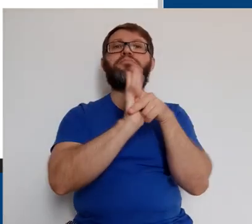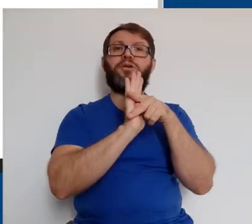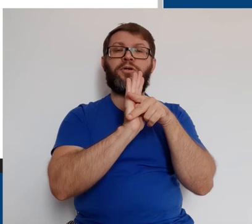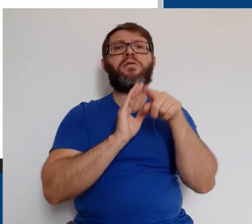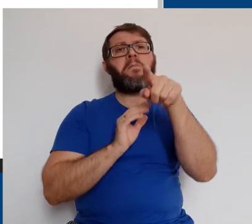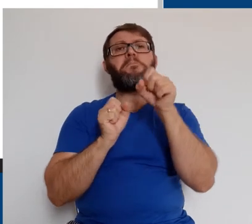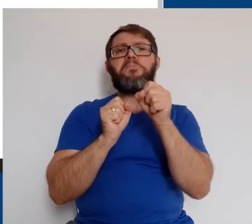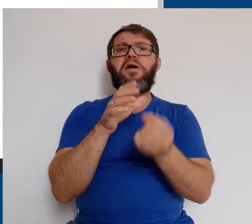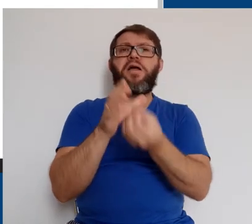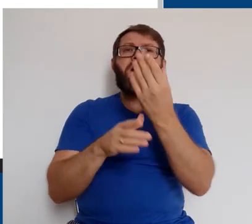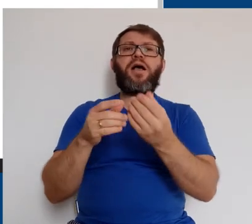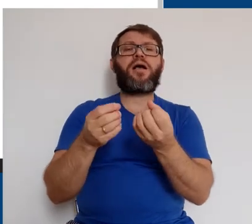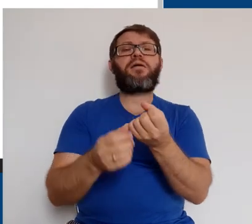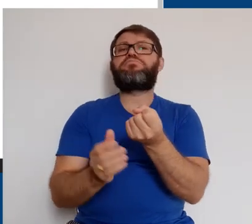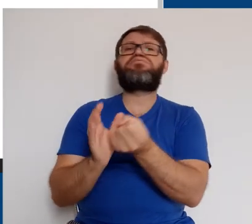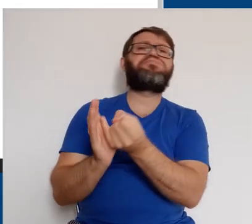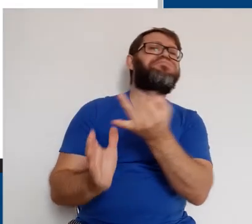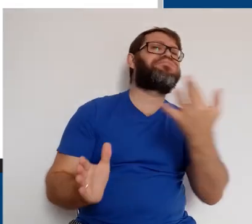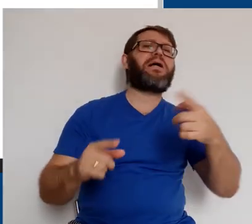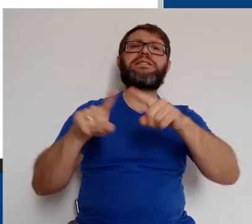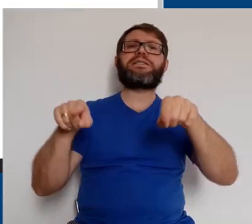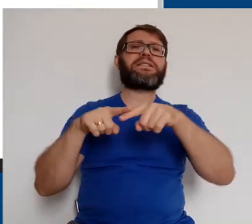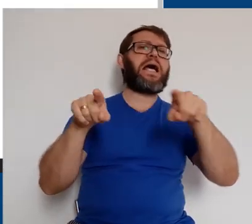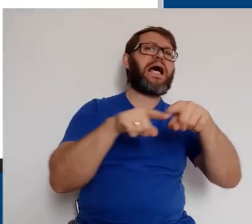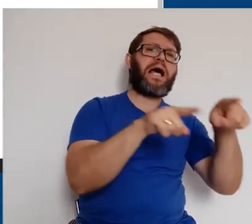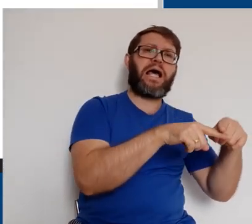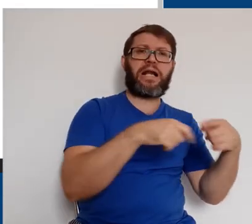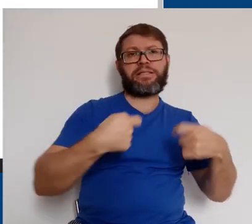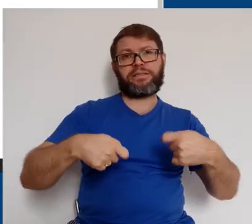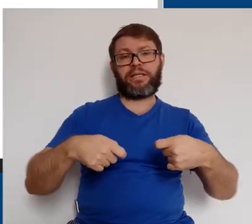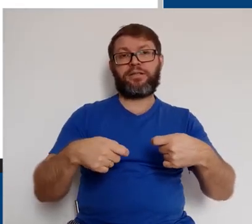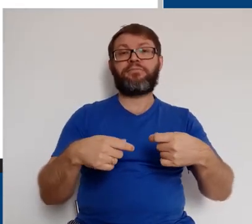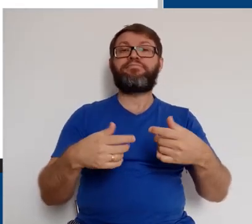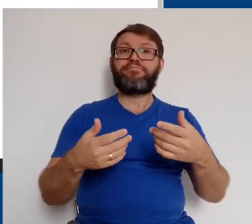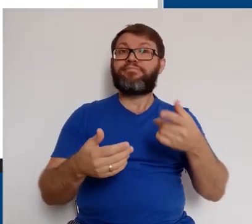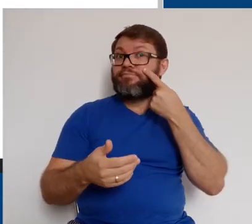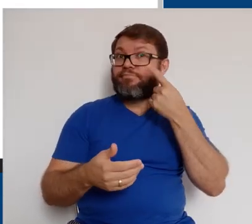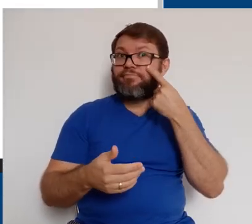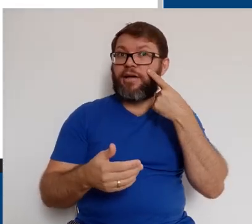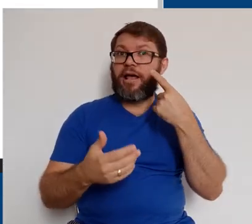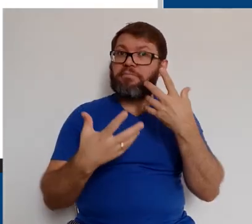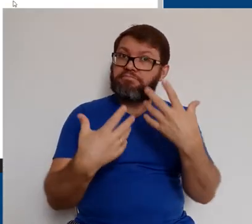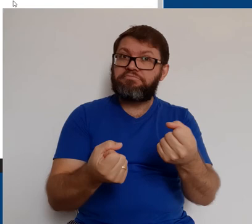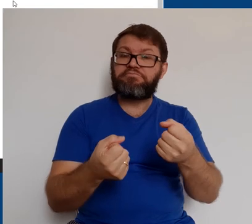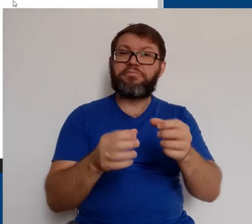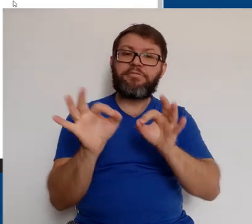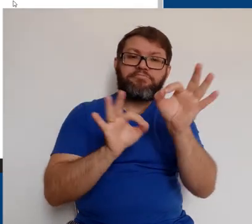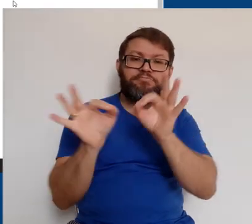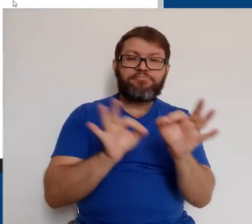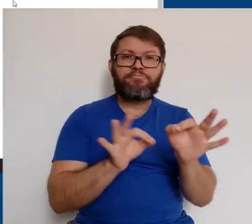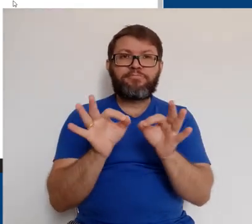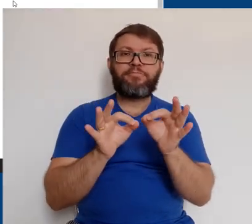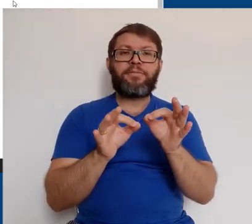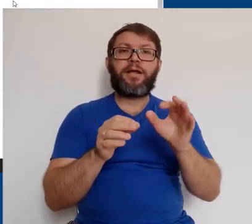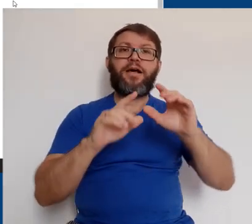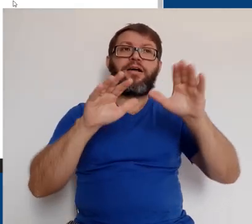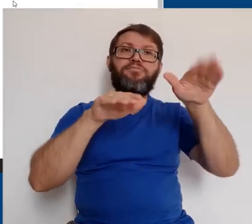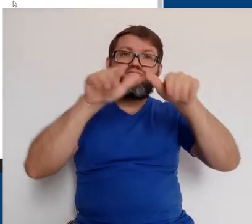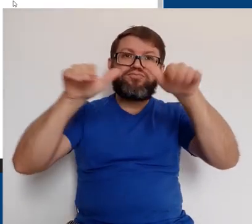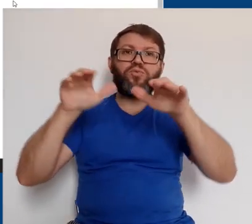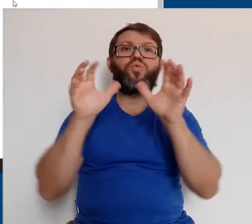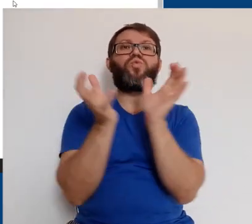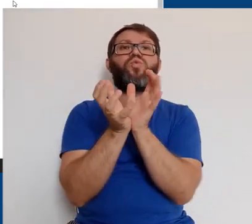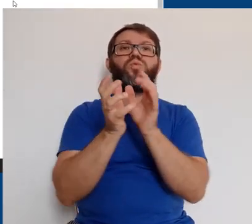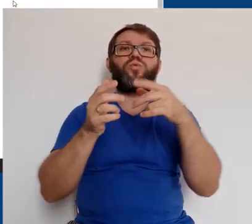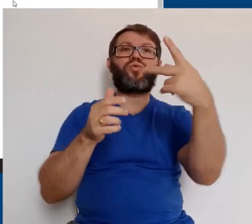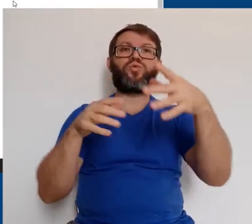tópico referente. Você pode criar quantas salas forem necessárias e organizar dessa forma. Que tal experimentar esse recurso